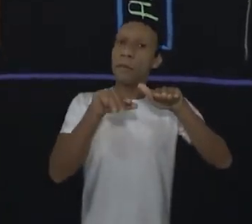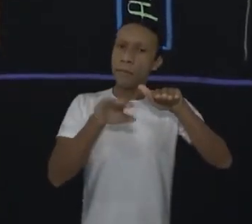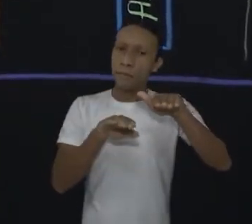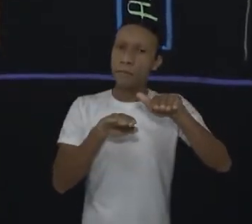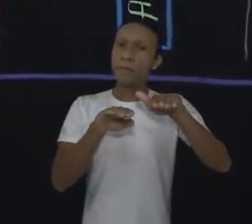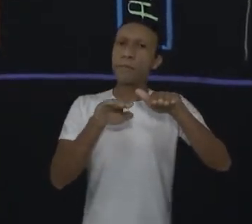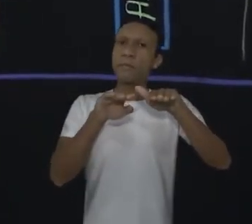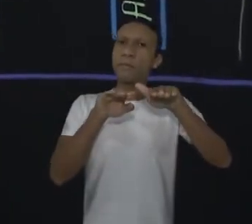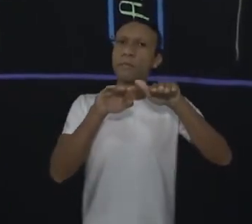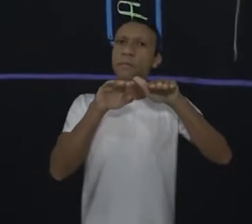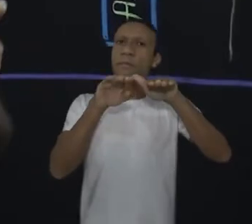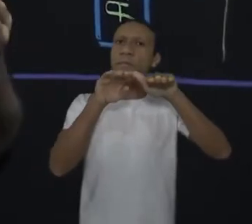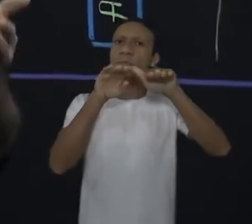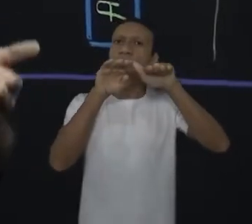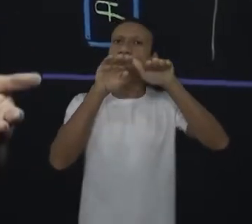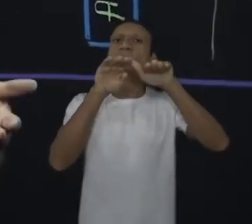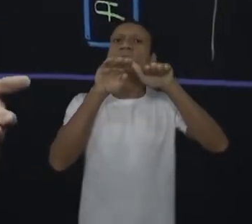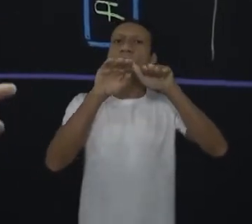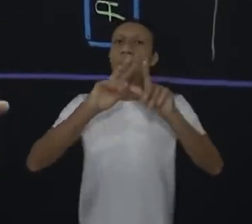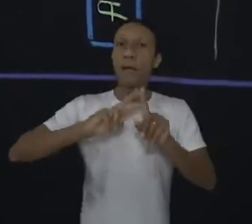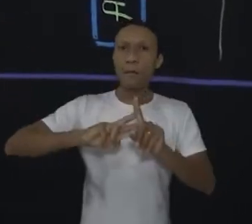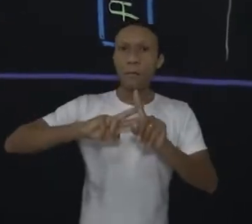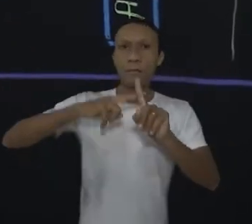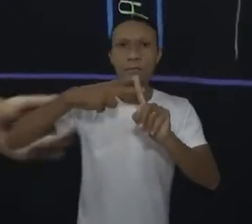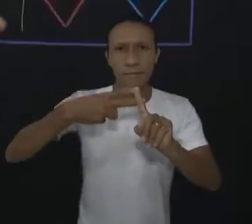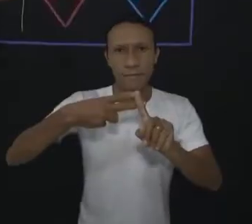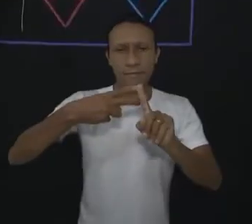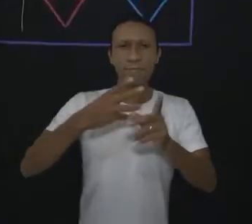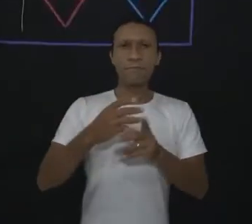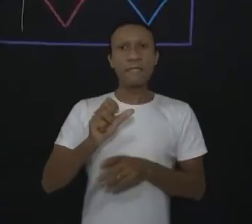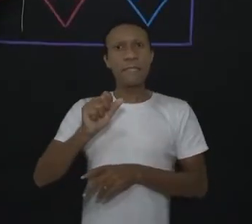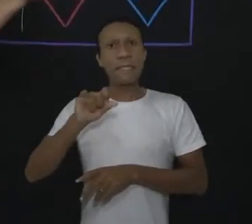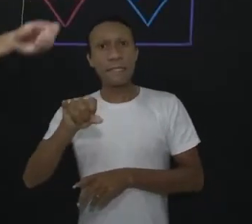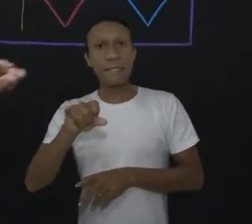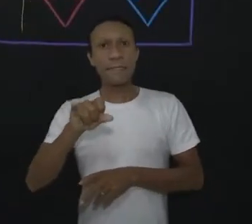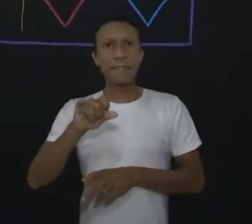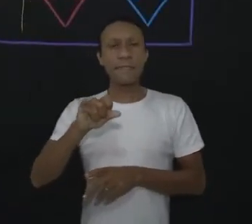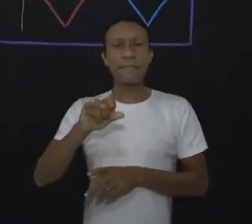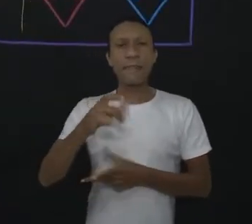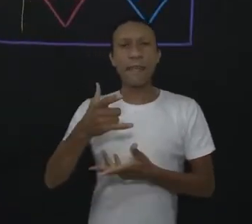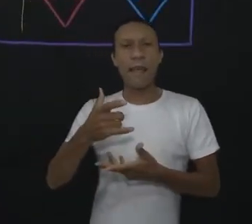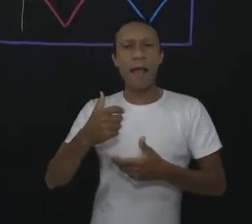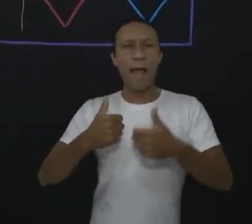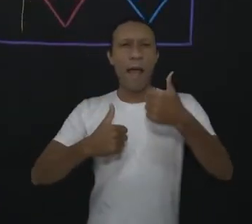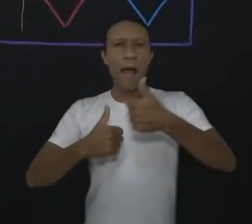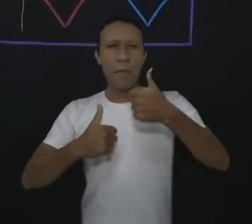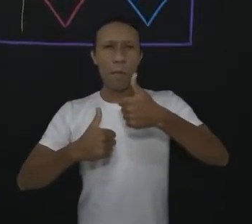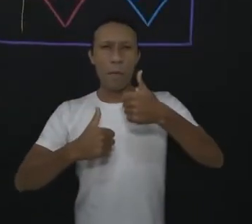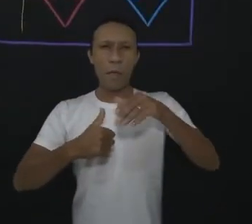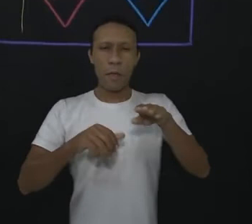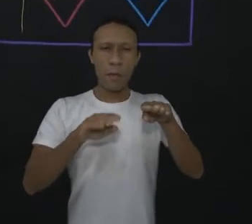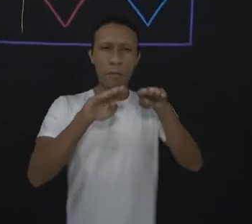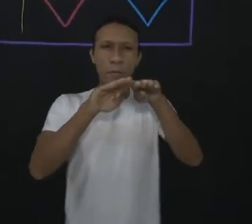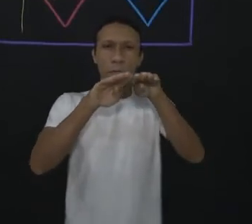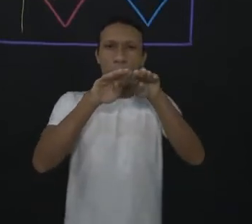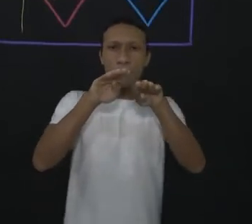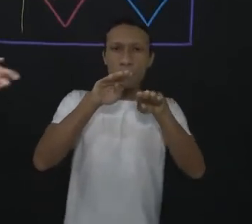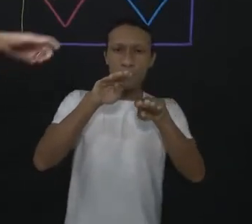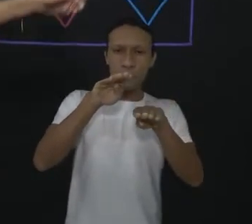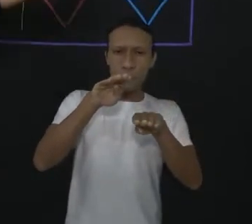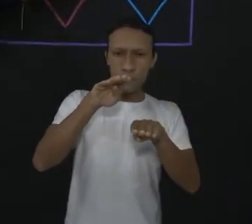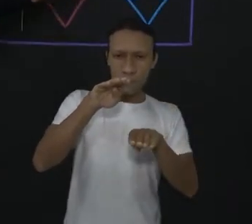2 também aumentará o seu triplo. Se a grandeza número 1, ela diminuir pela metade,